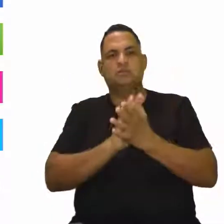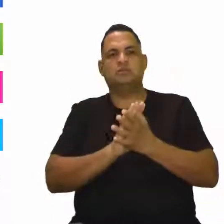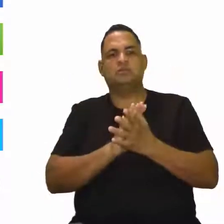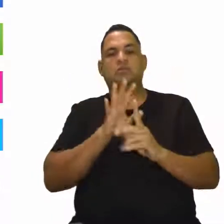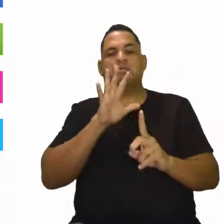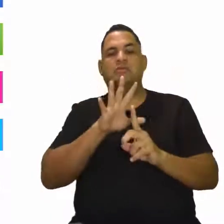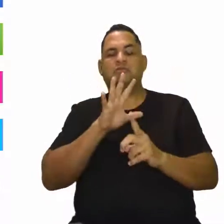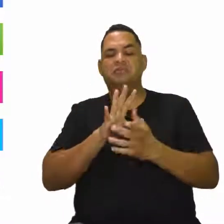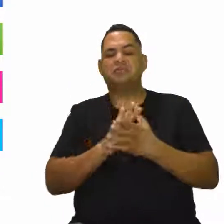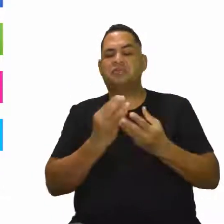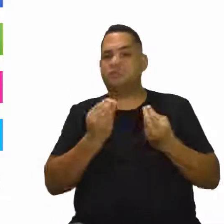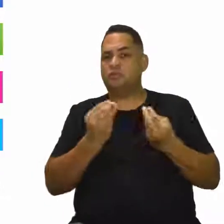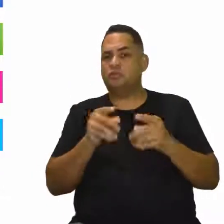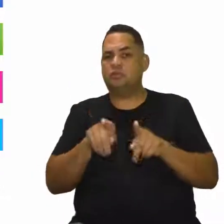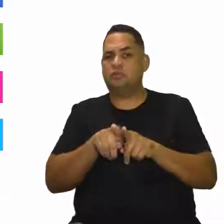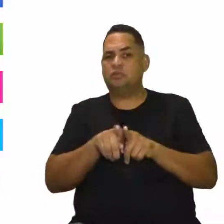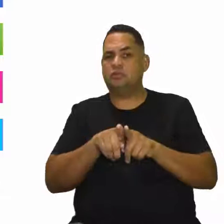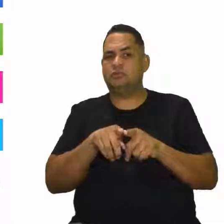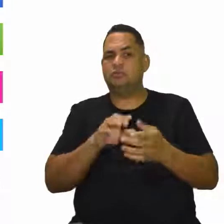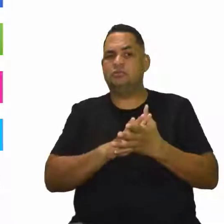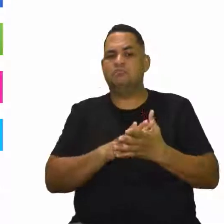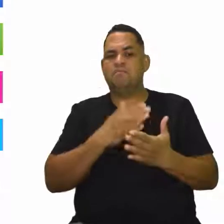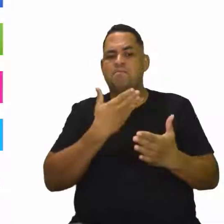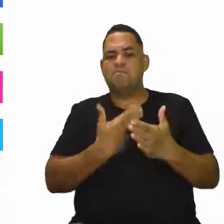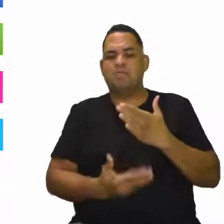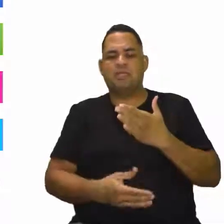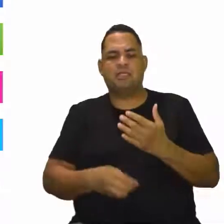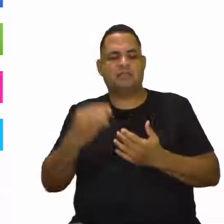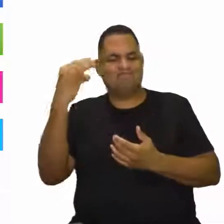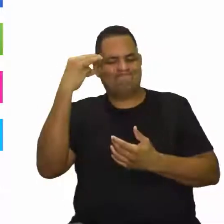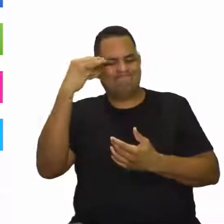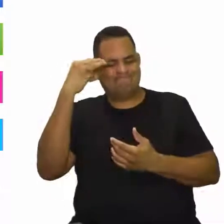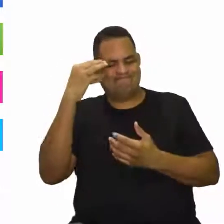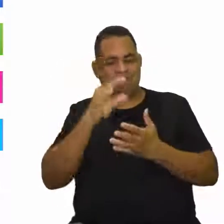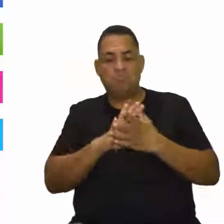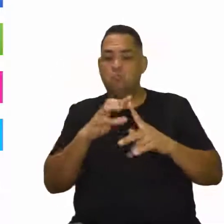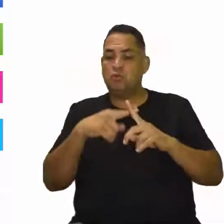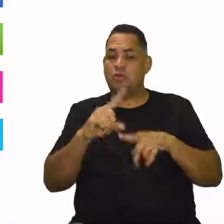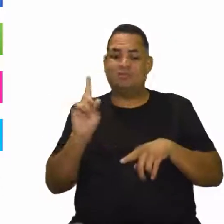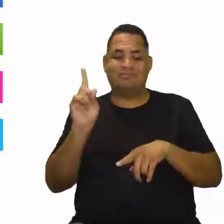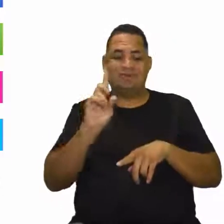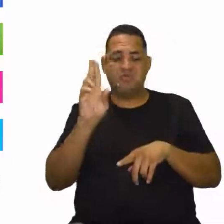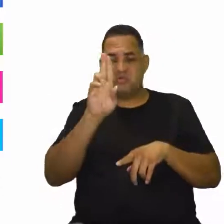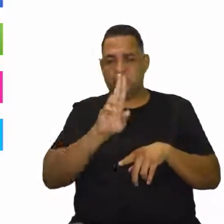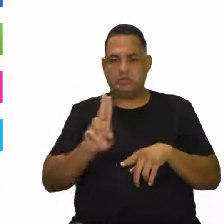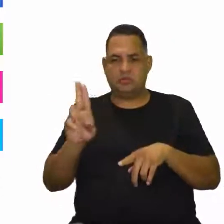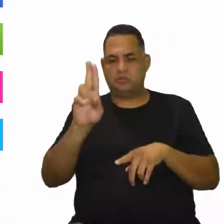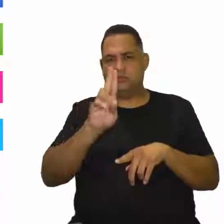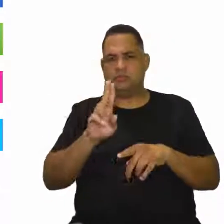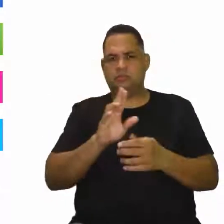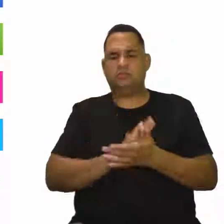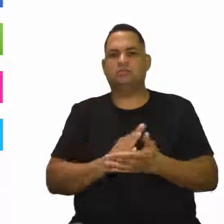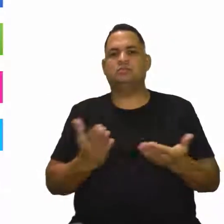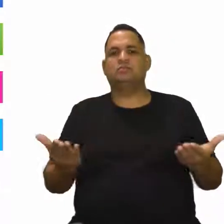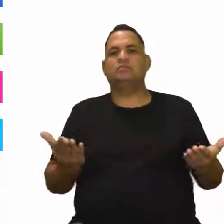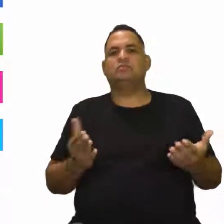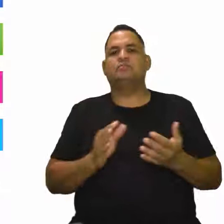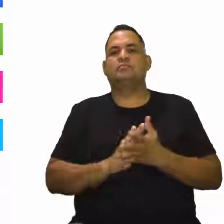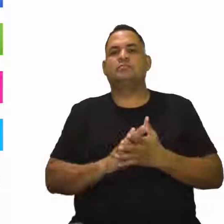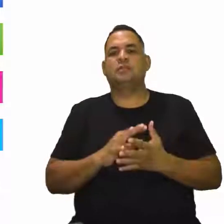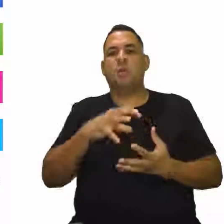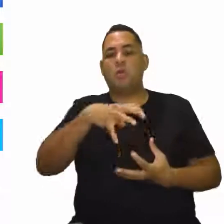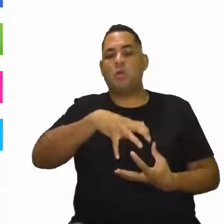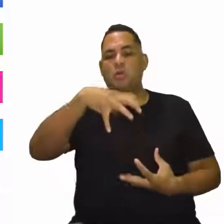muito também. Então, pode acontecer em lapsos de memória, por desuso, né? Então, o idoso, ele precisa estar